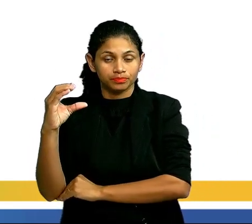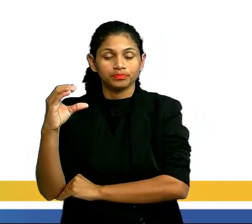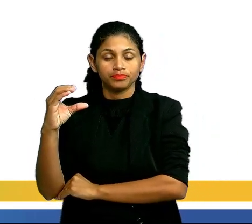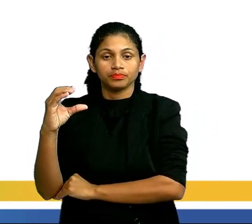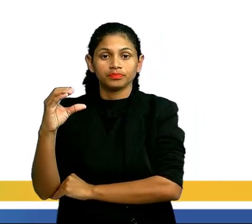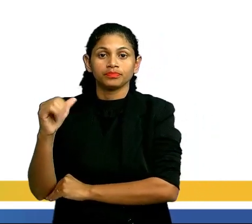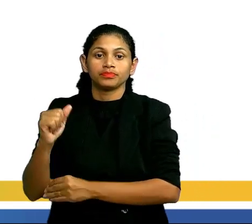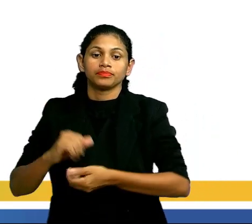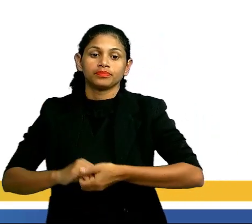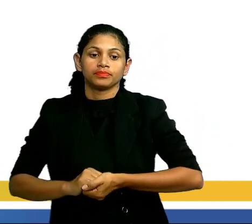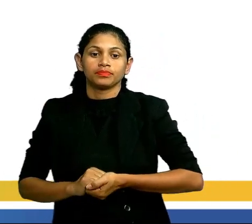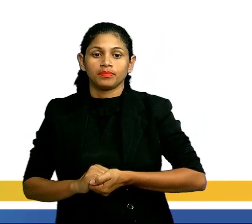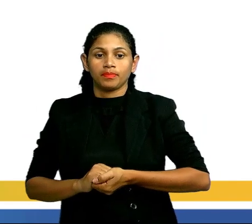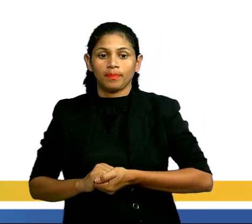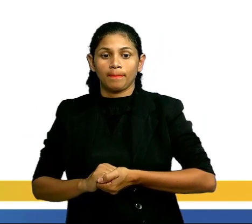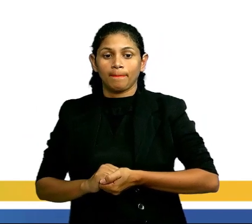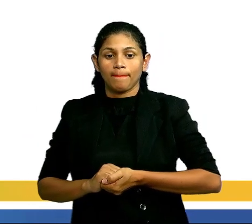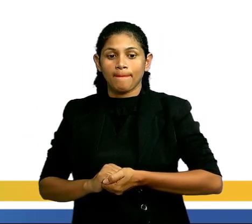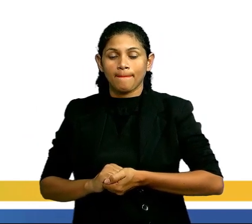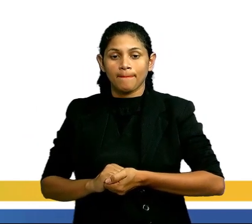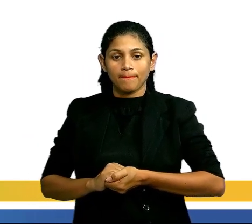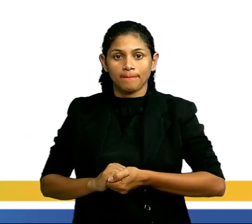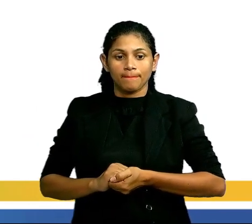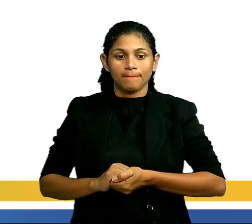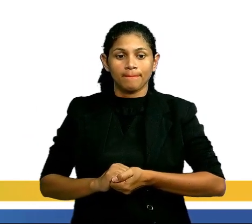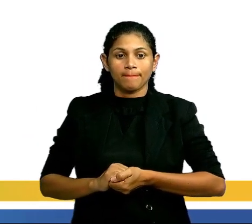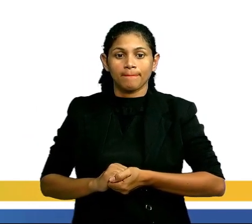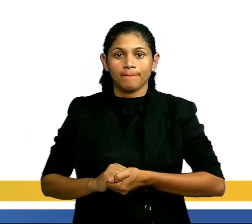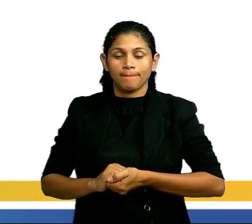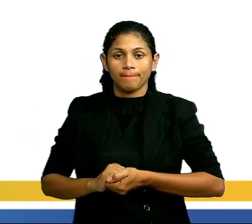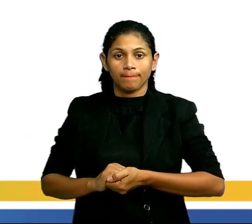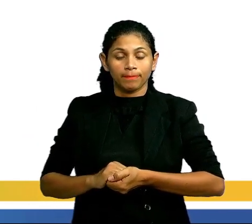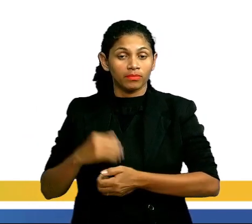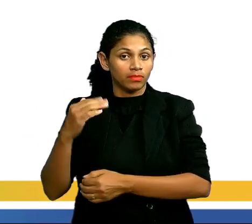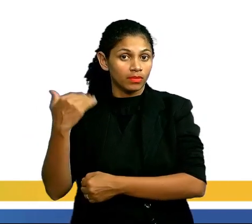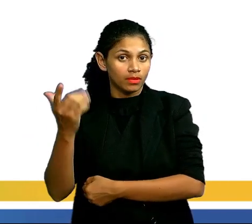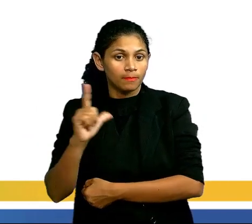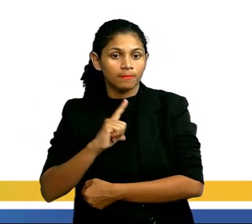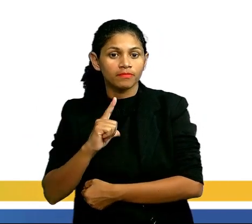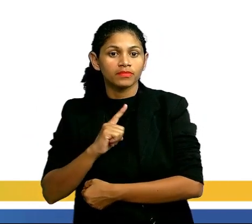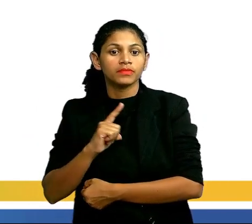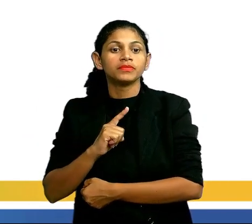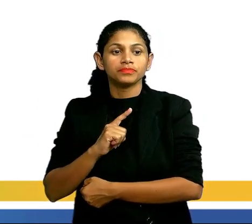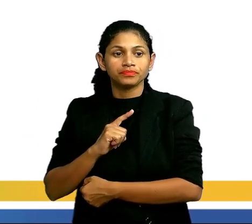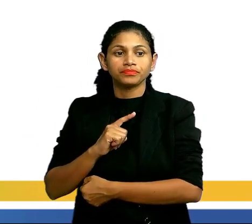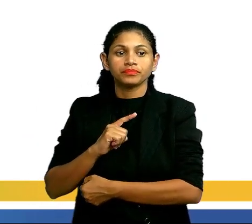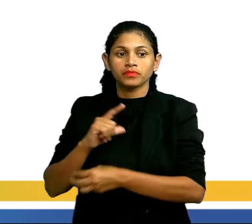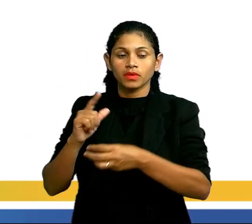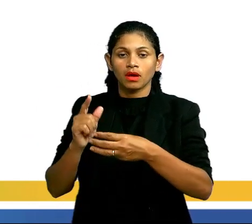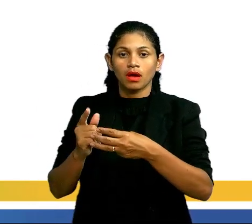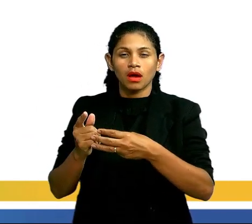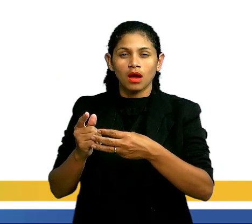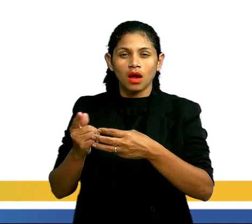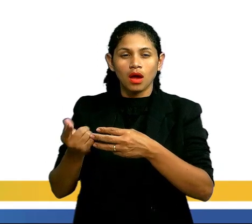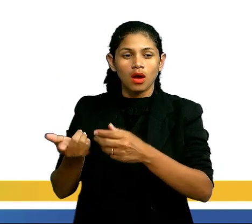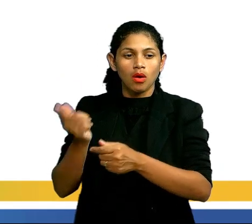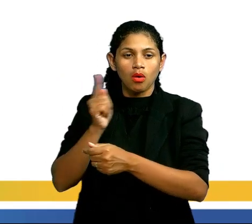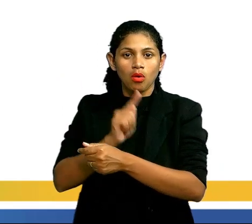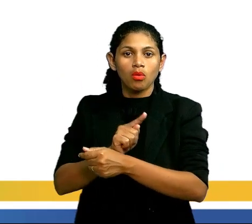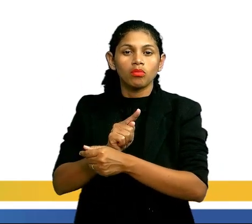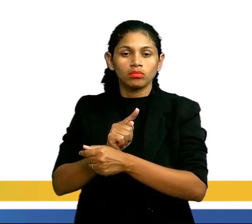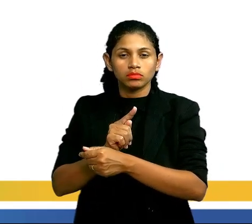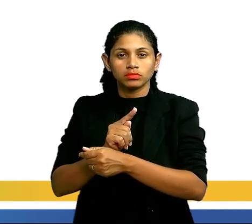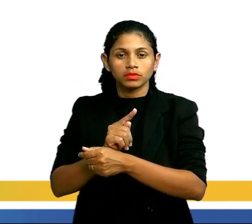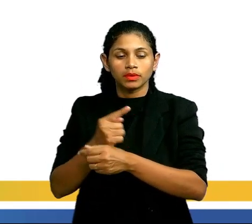ligações duplas ou triplas entre átomos de carbono. Então, quando eu tenho uma cadeia saturada, quando essa cadeia apresenta apenas ligações